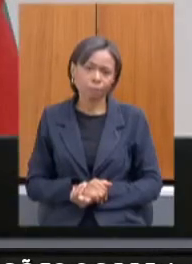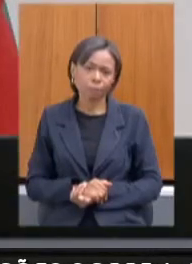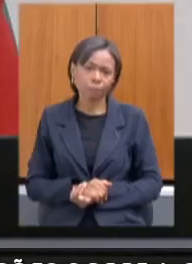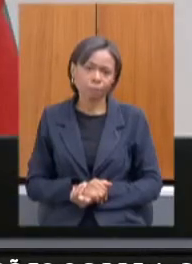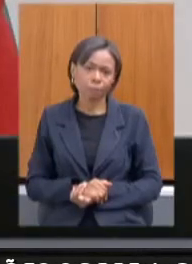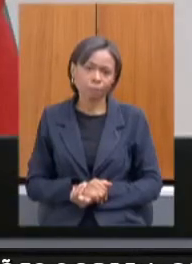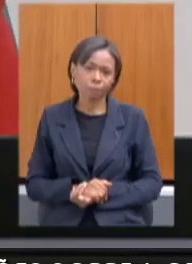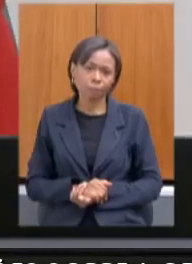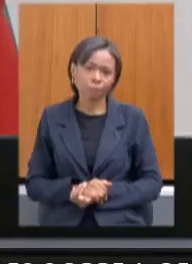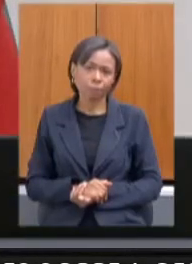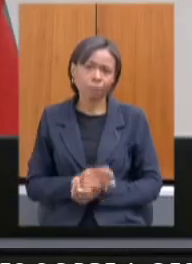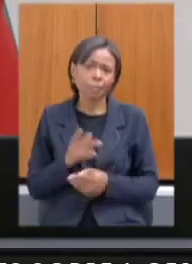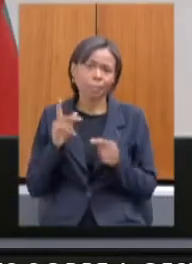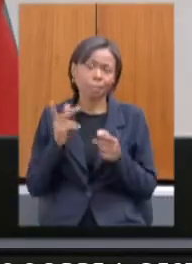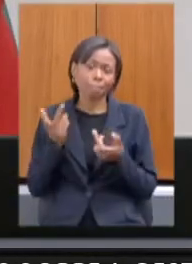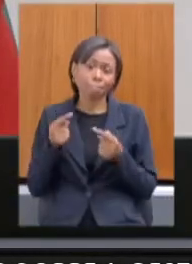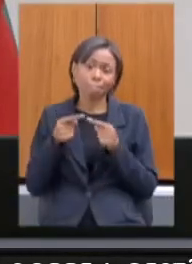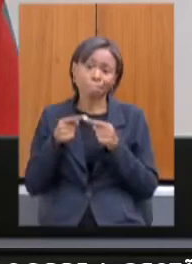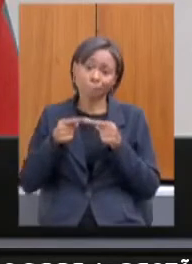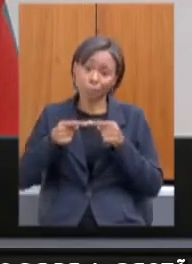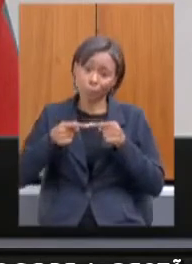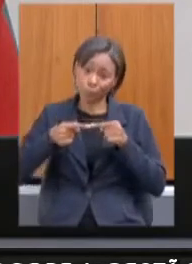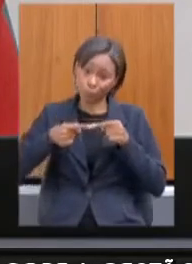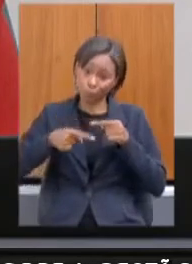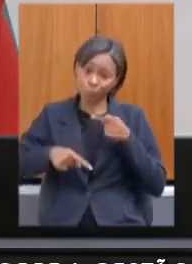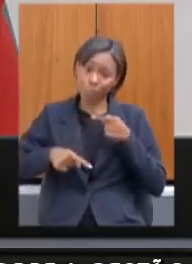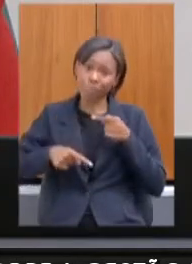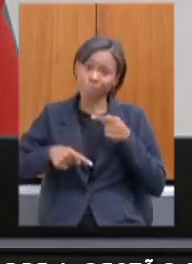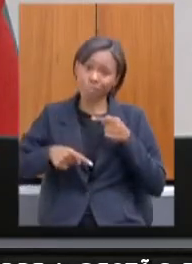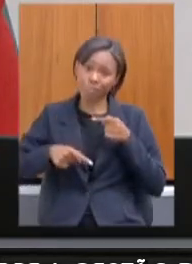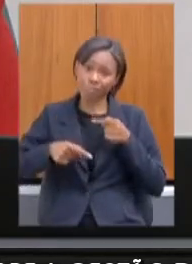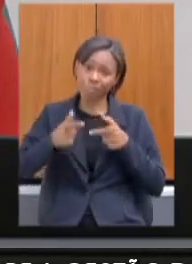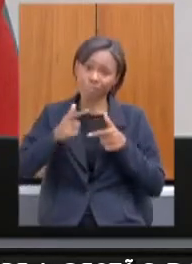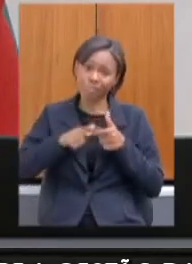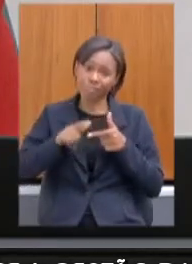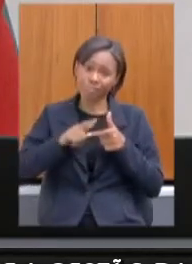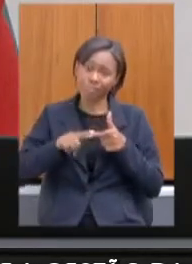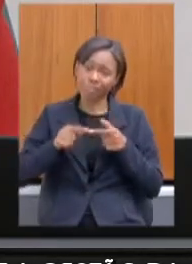Seguimos com um problema de instabilidade aí na...